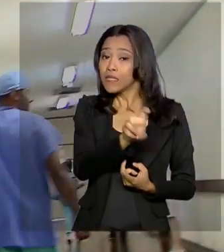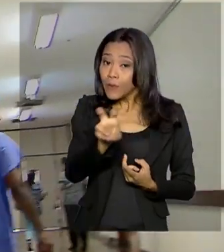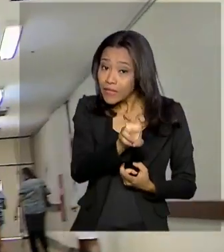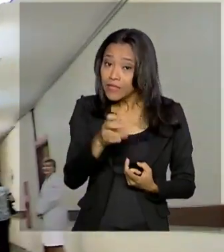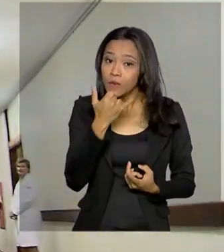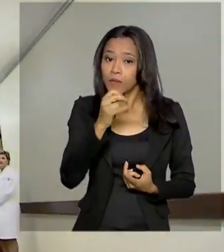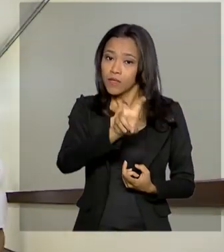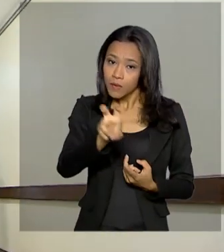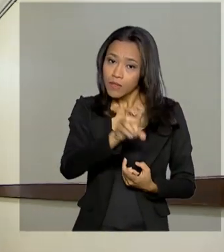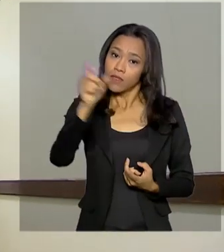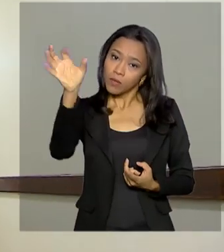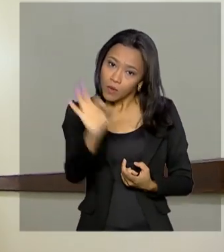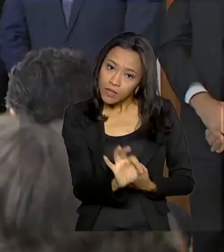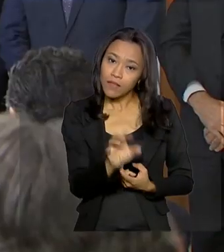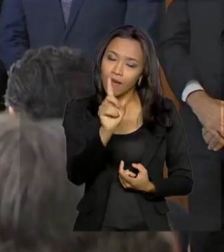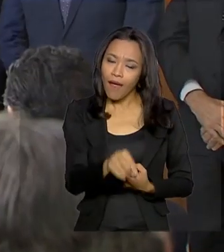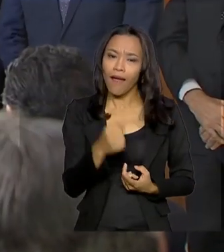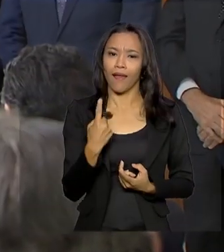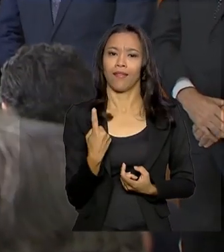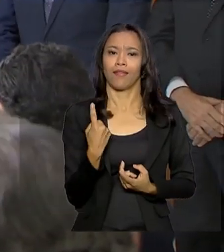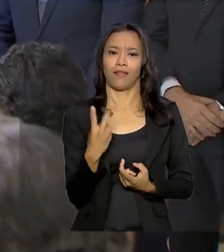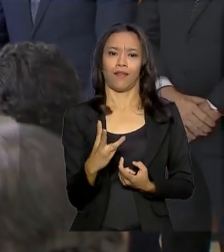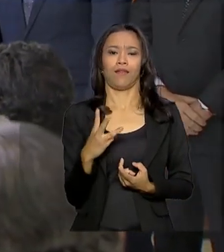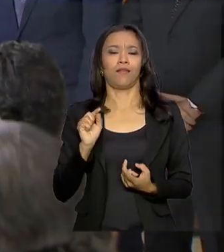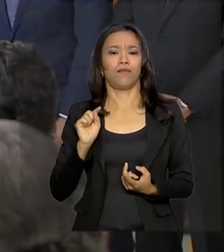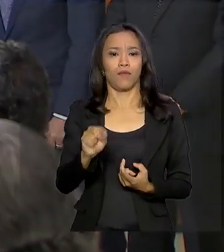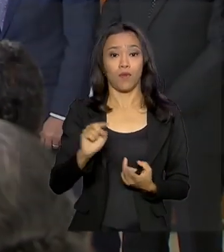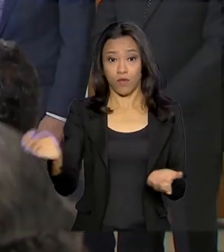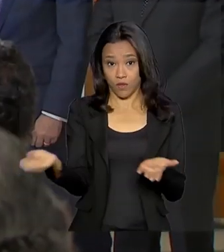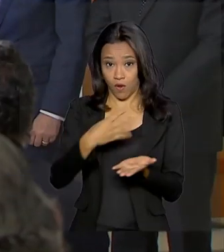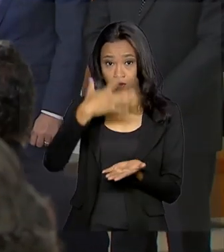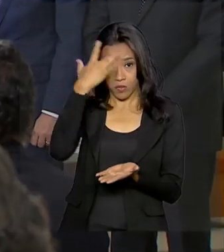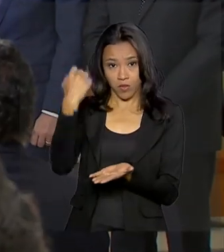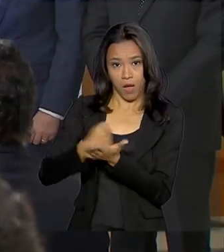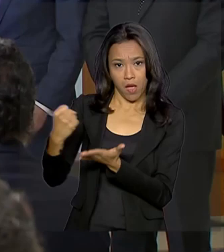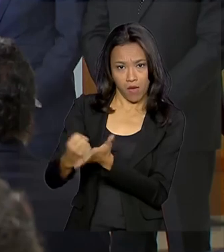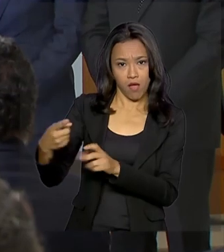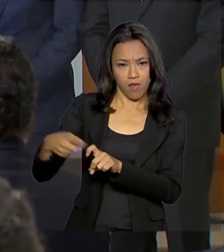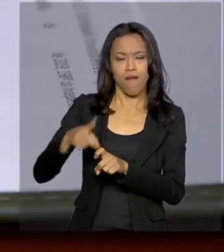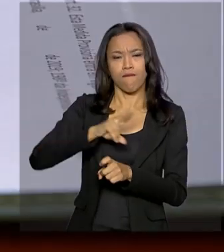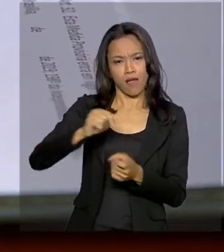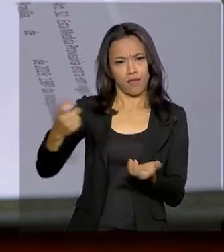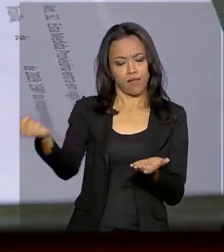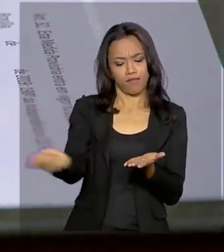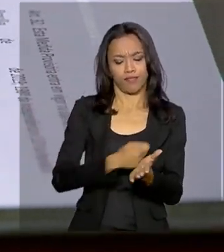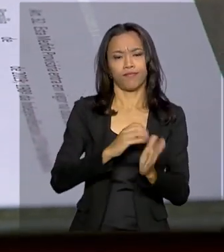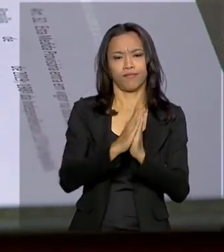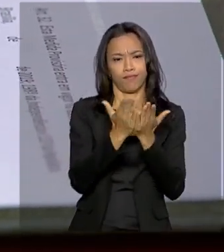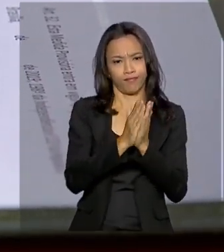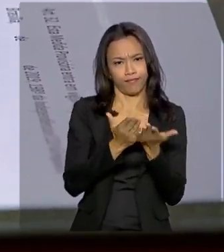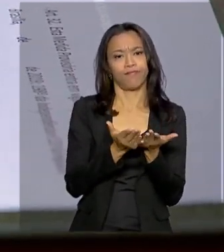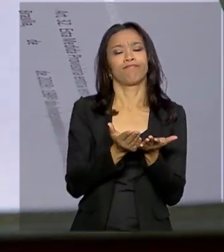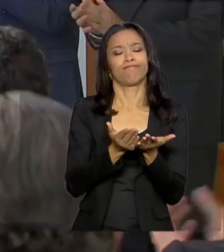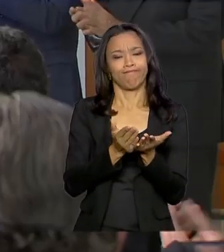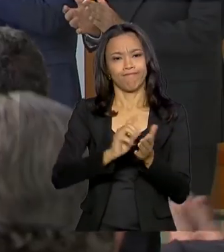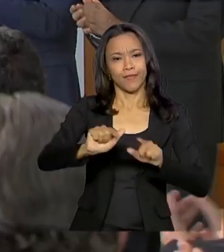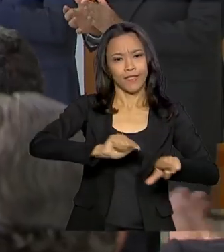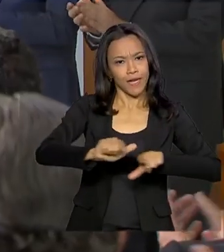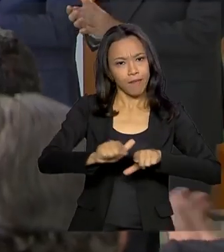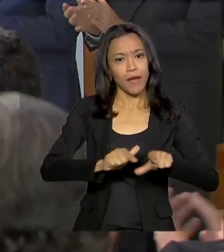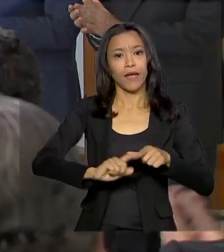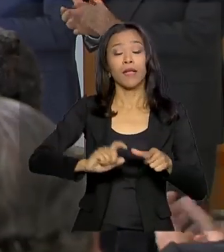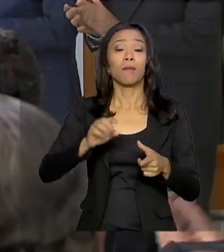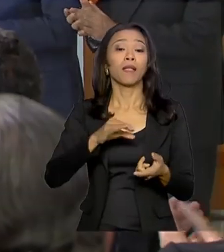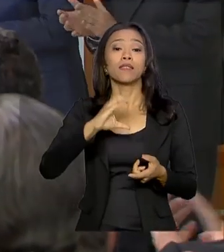São 13 mil profissionais. Os novos contratados terão carteira assinada pelo regime da CLT e o